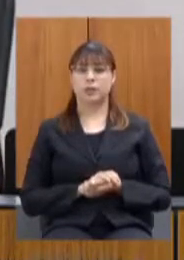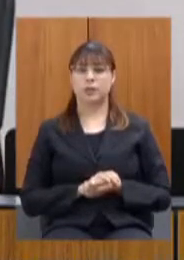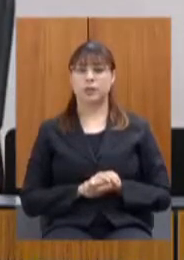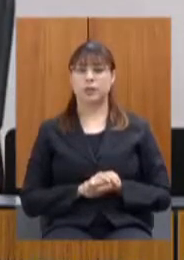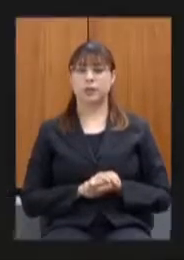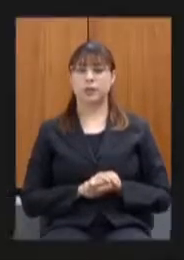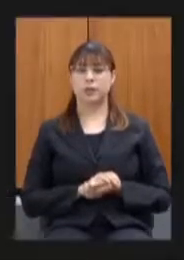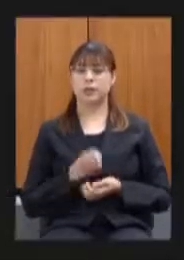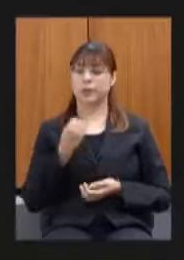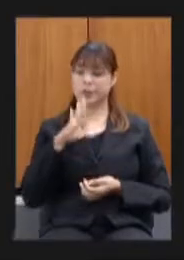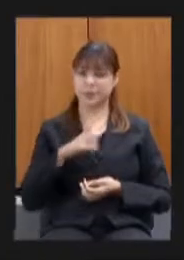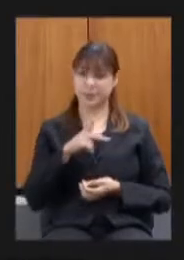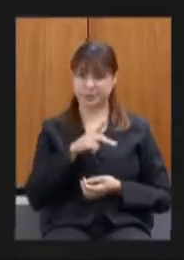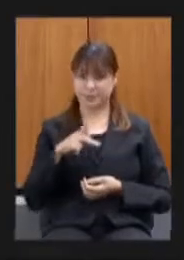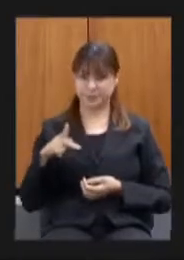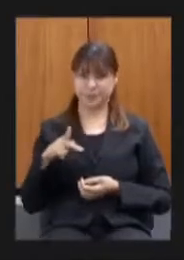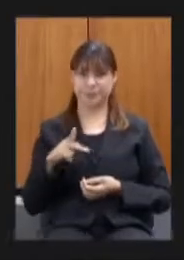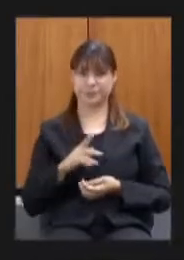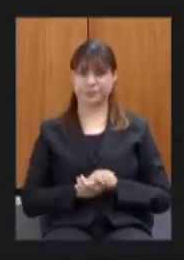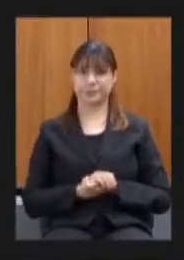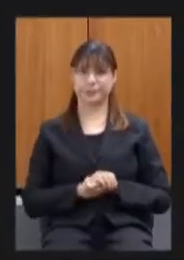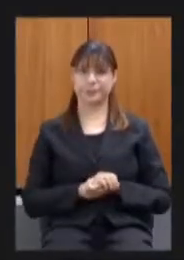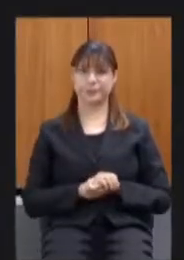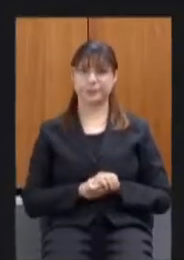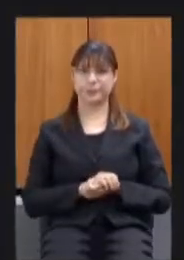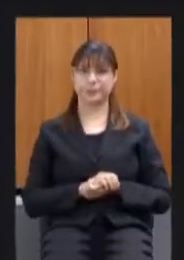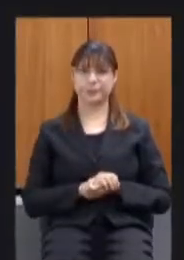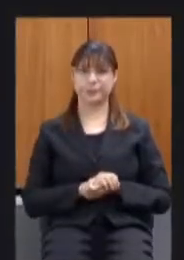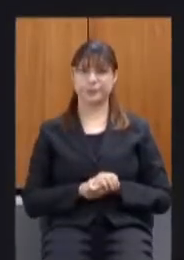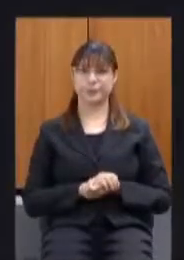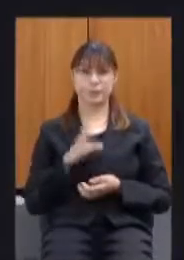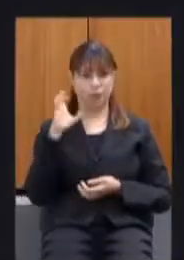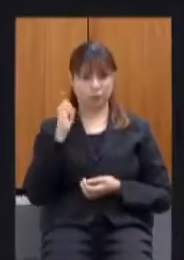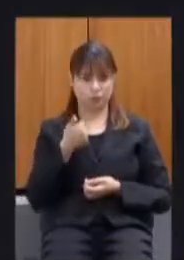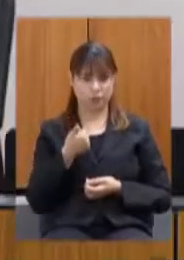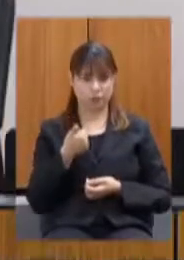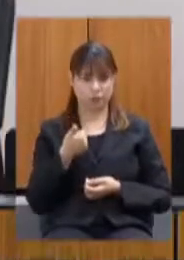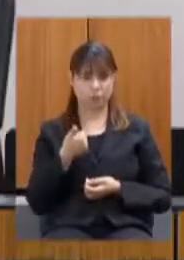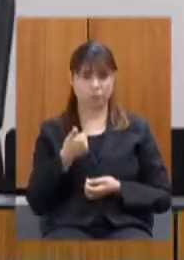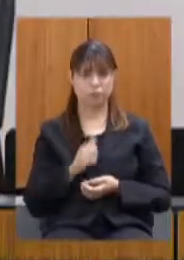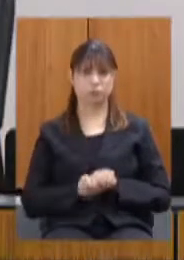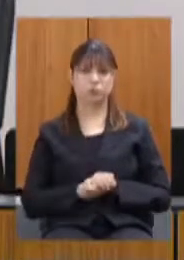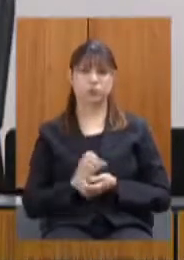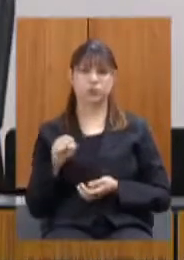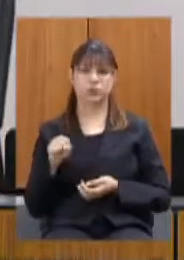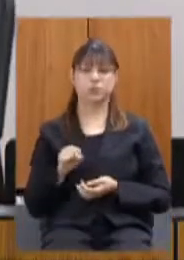boa tarde presidente boa tarde me ouvindo direitinho sim